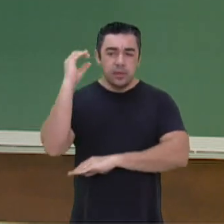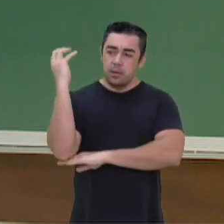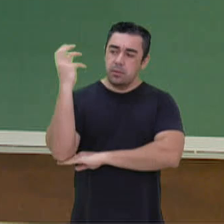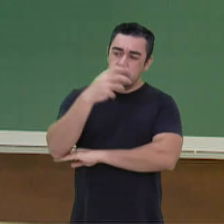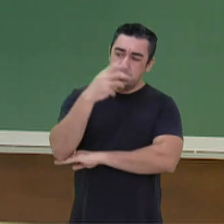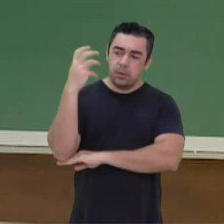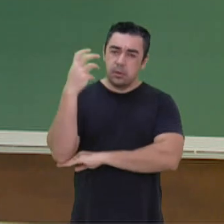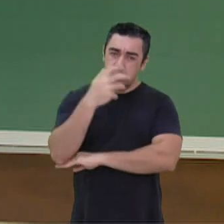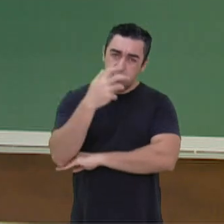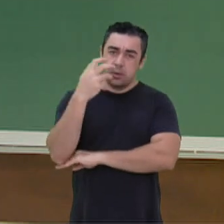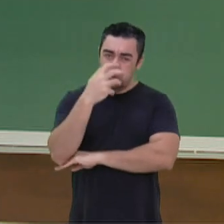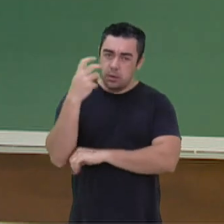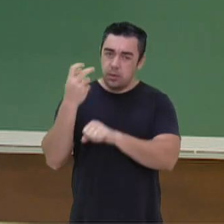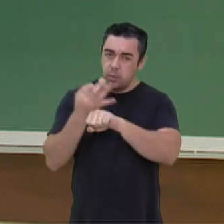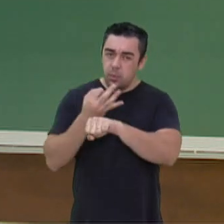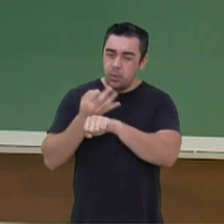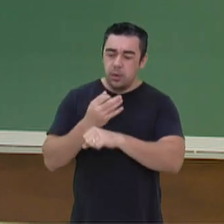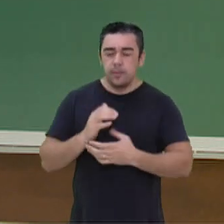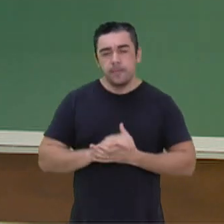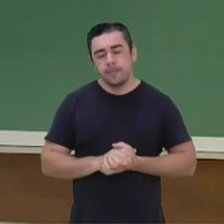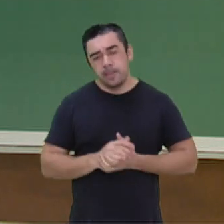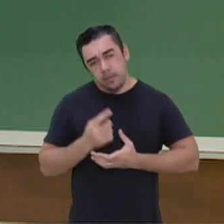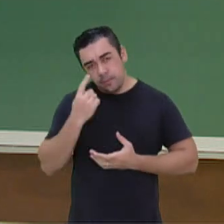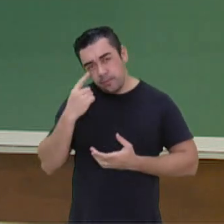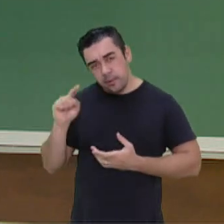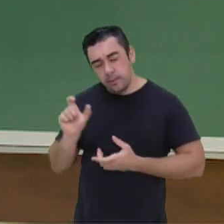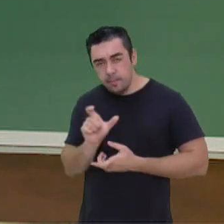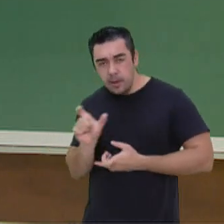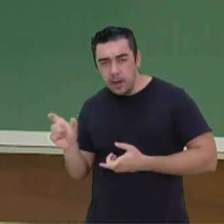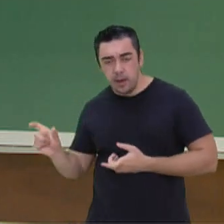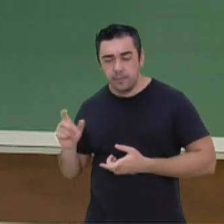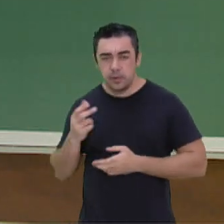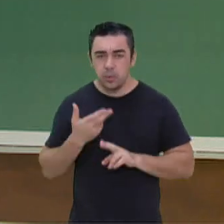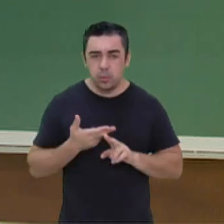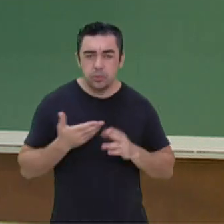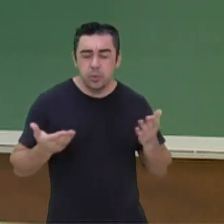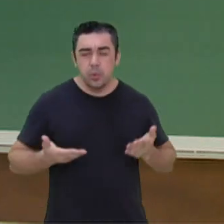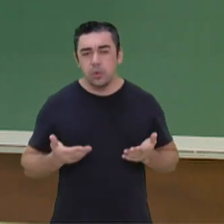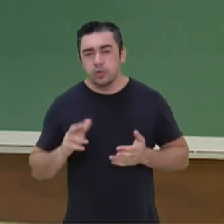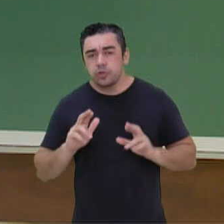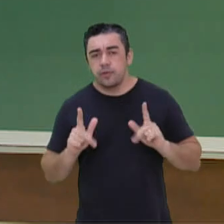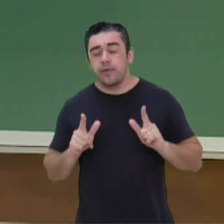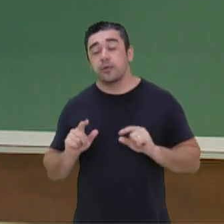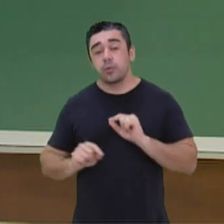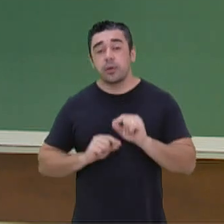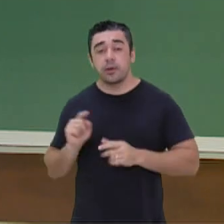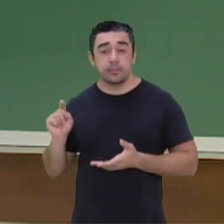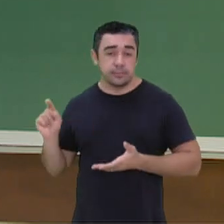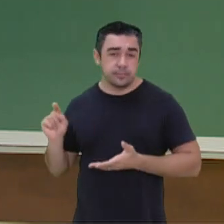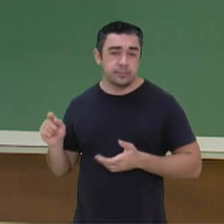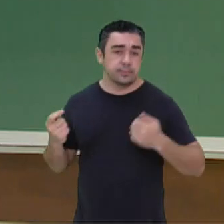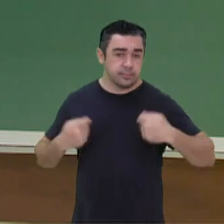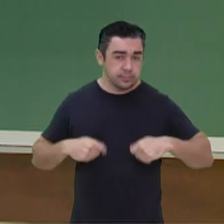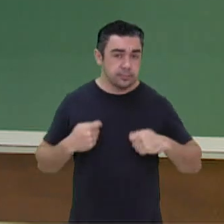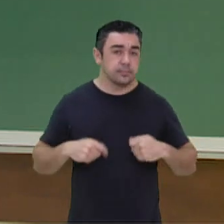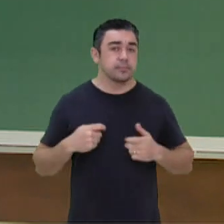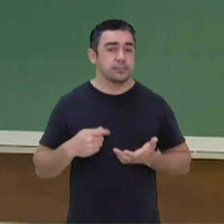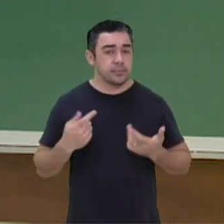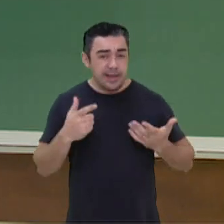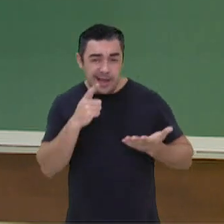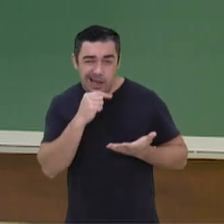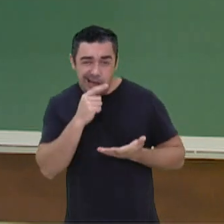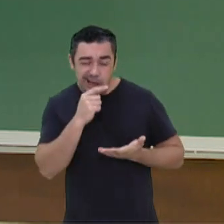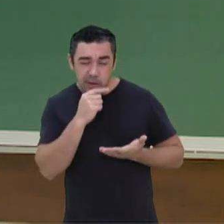com as ventanias, né? Então, veja, tudo isso faz com que é preciso ter a água.